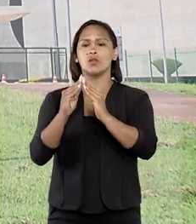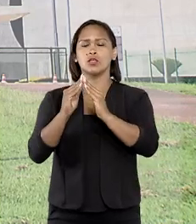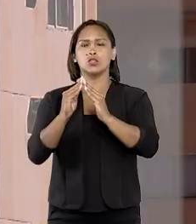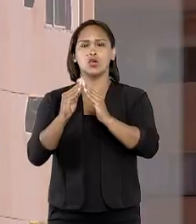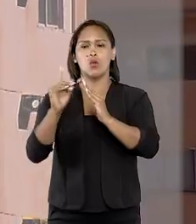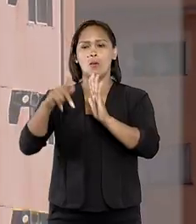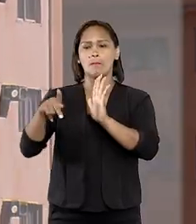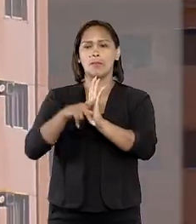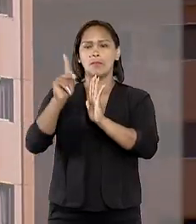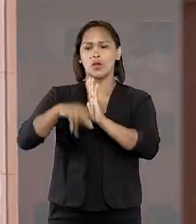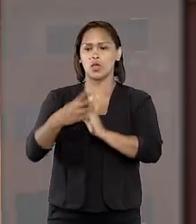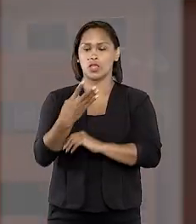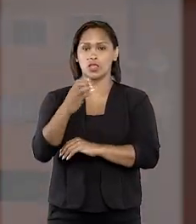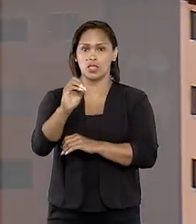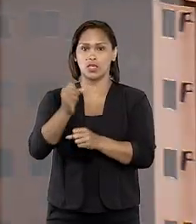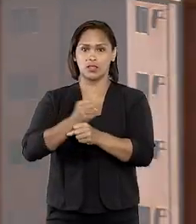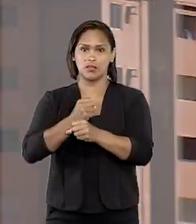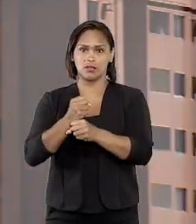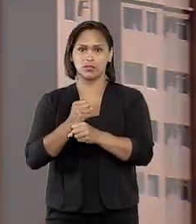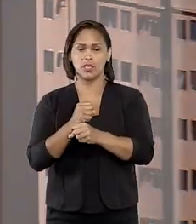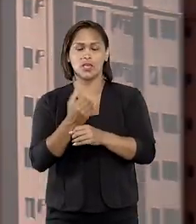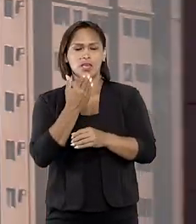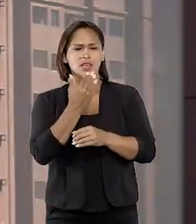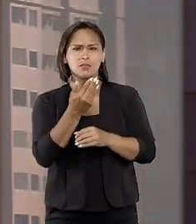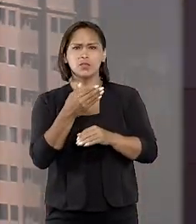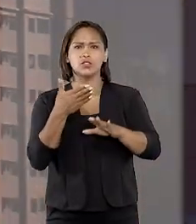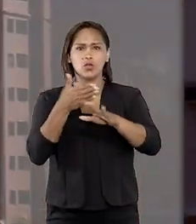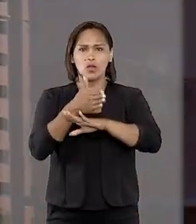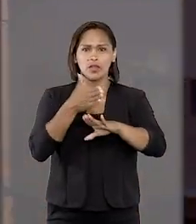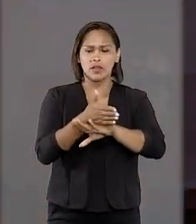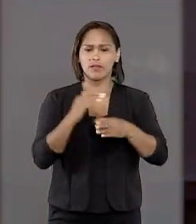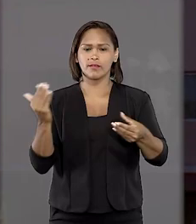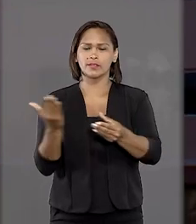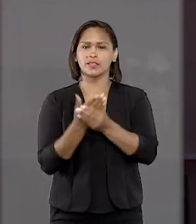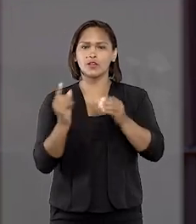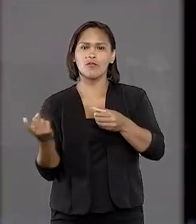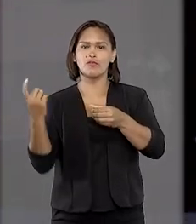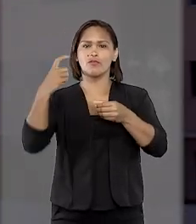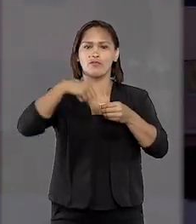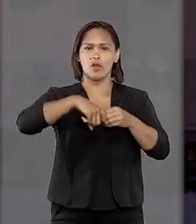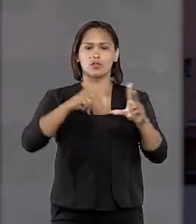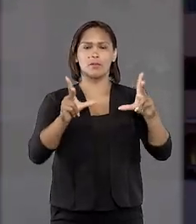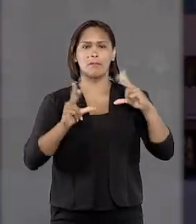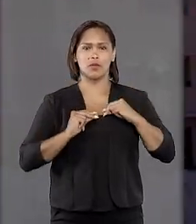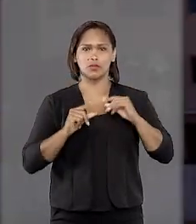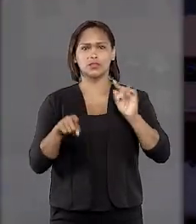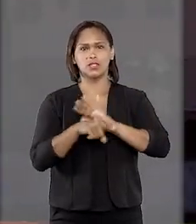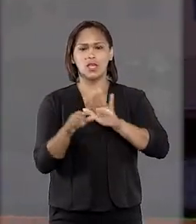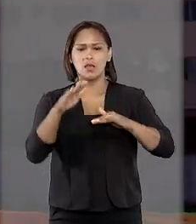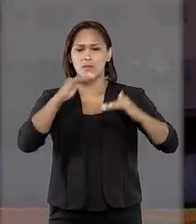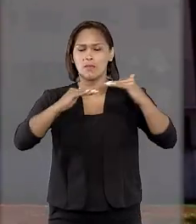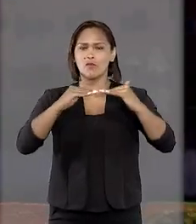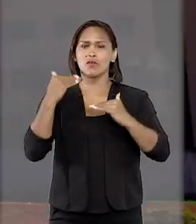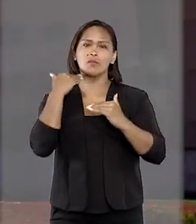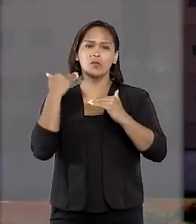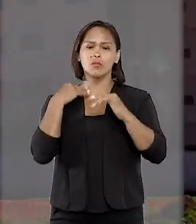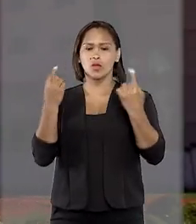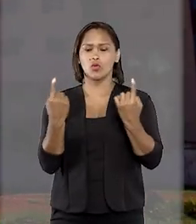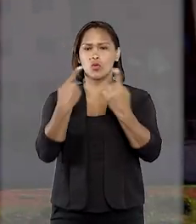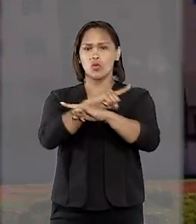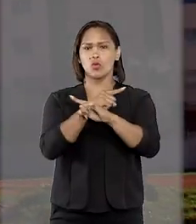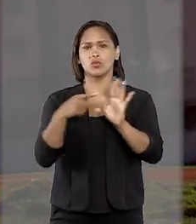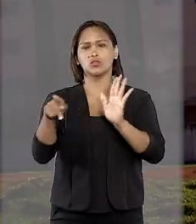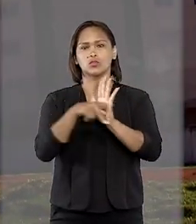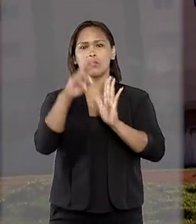morador de um imóvel há mais de 30 anos e solicitou o ingresso na ação de reintegração de posse movida por um banco